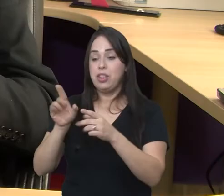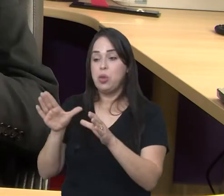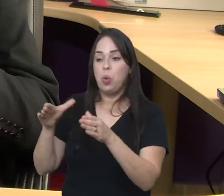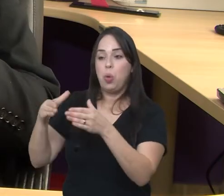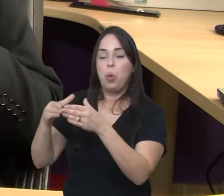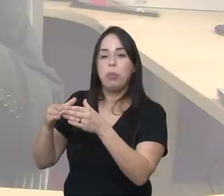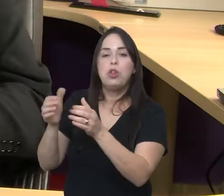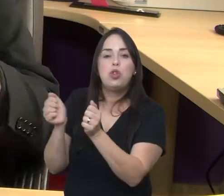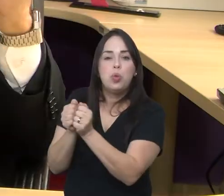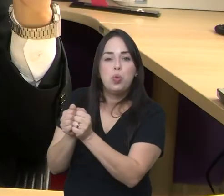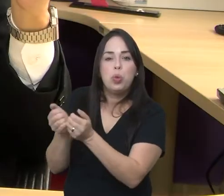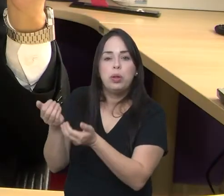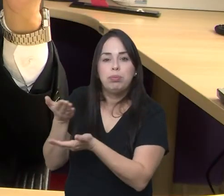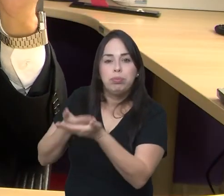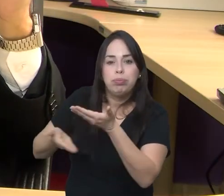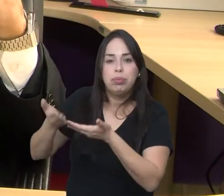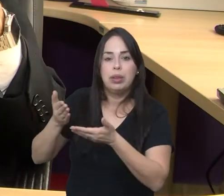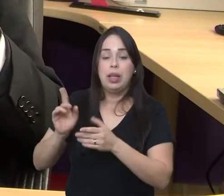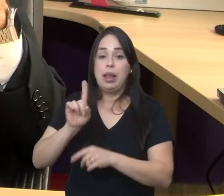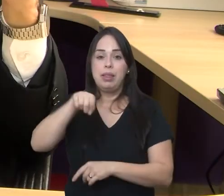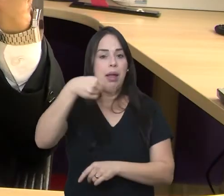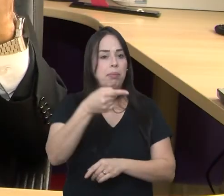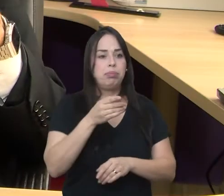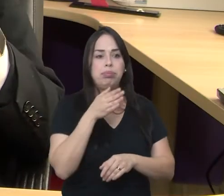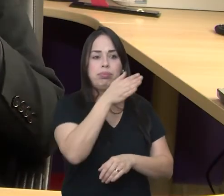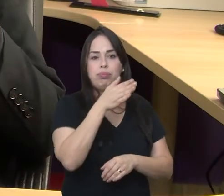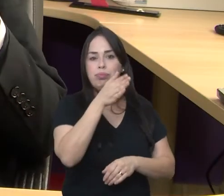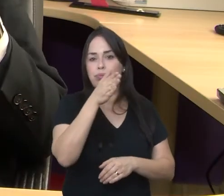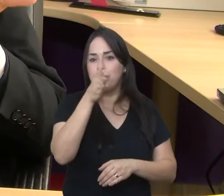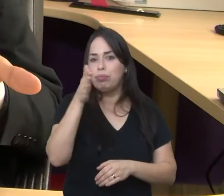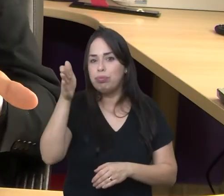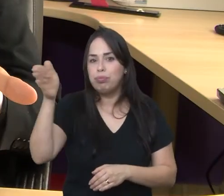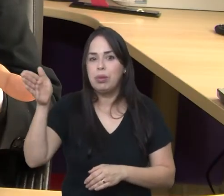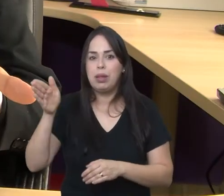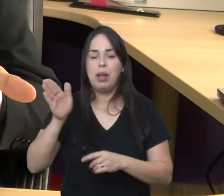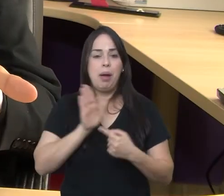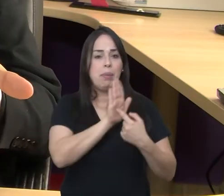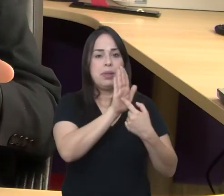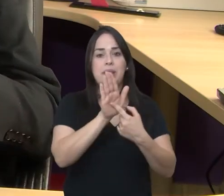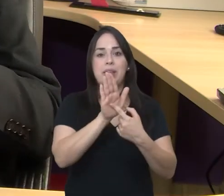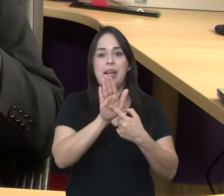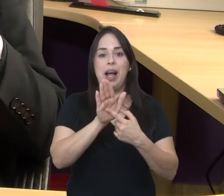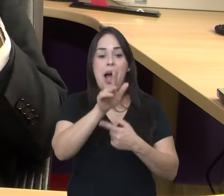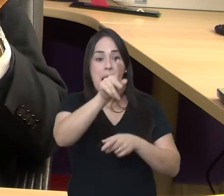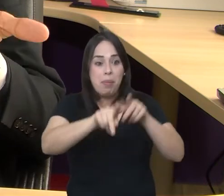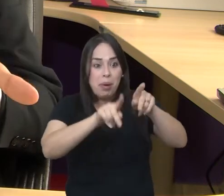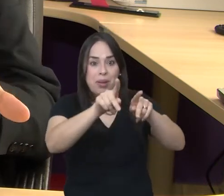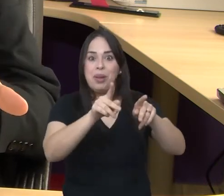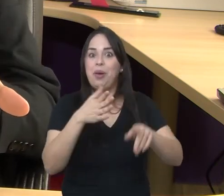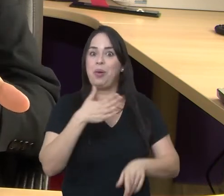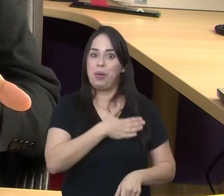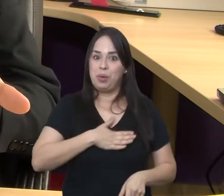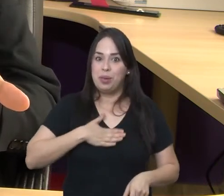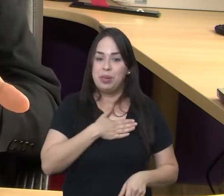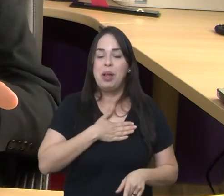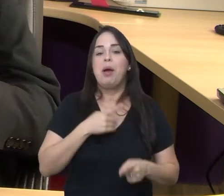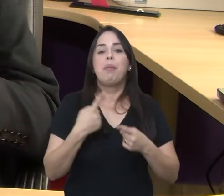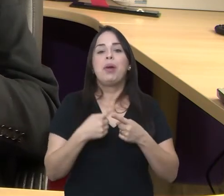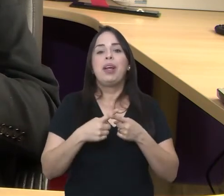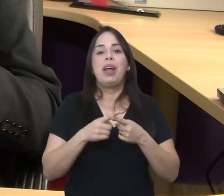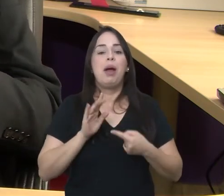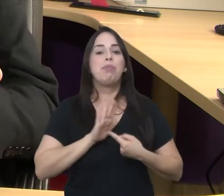com o coro todo e depois ele se apresenta por toda a cidade quem ganha é sempre a população porque são apresentações